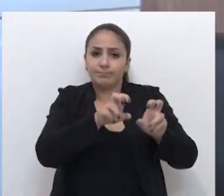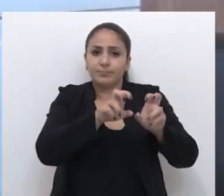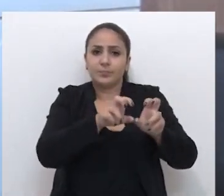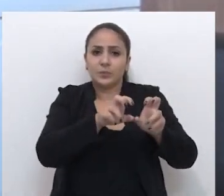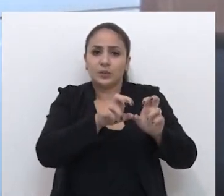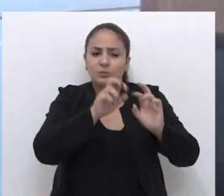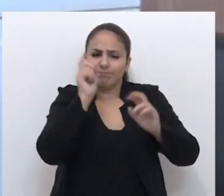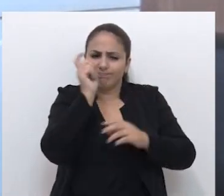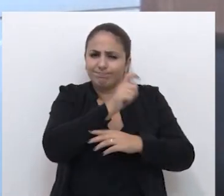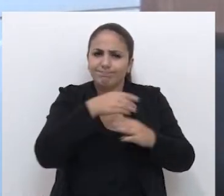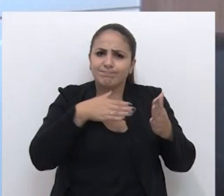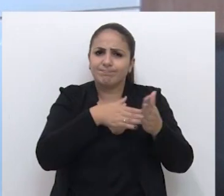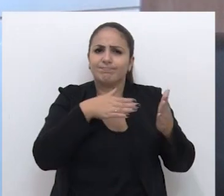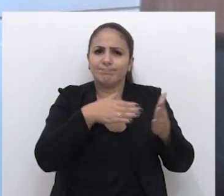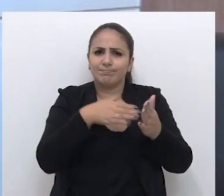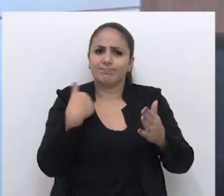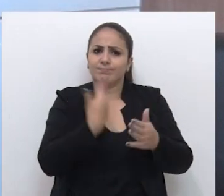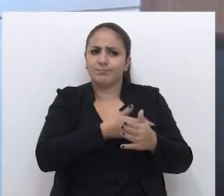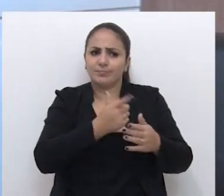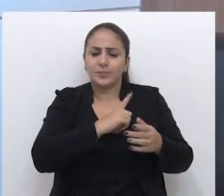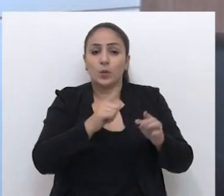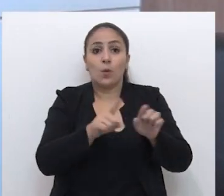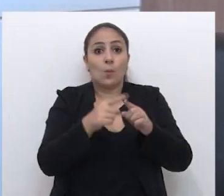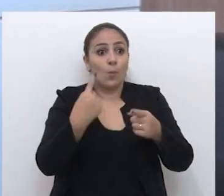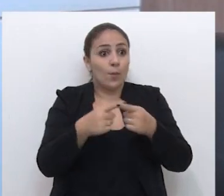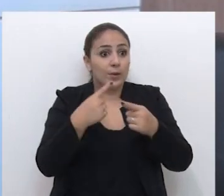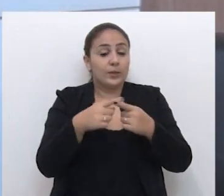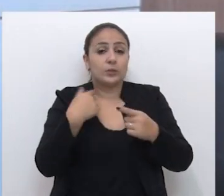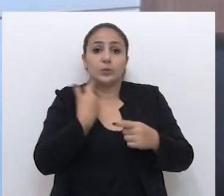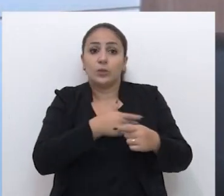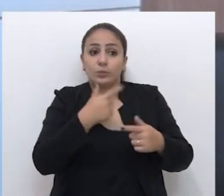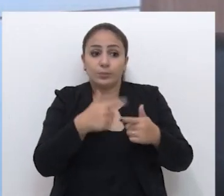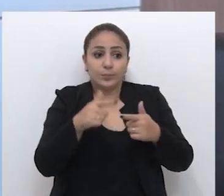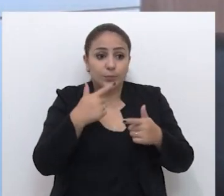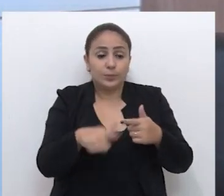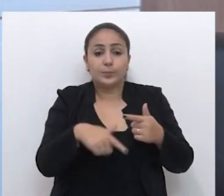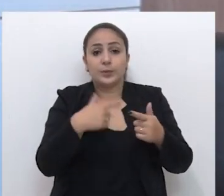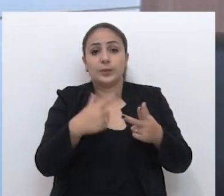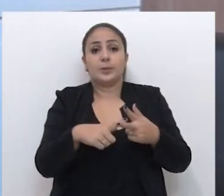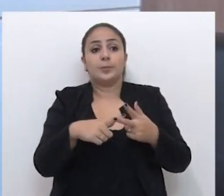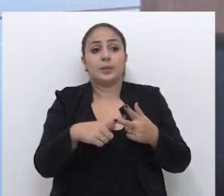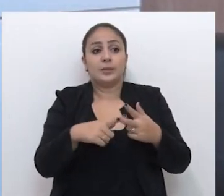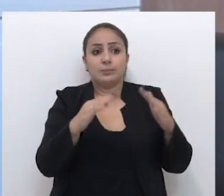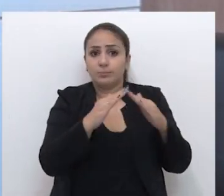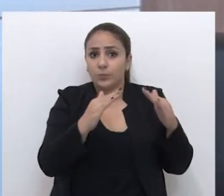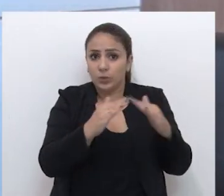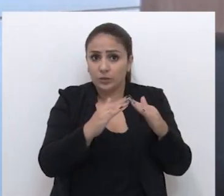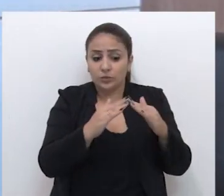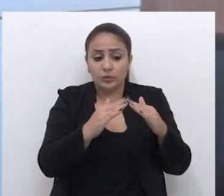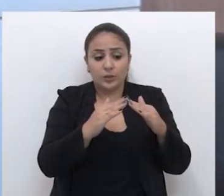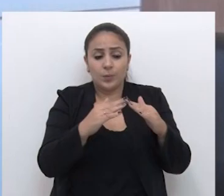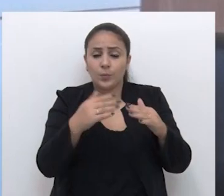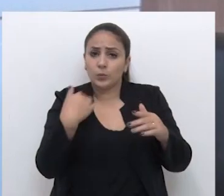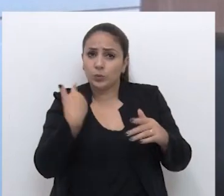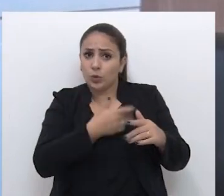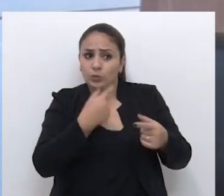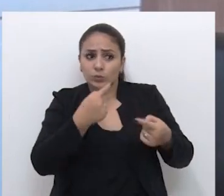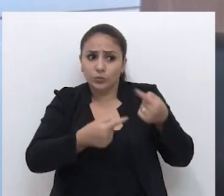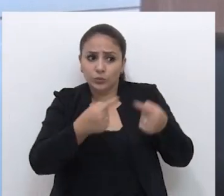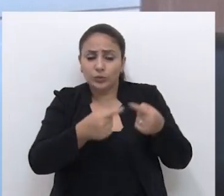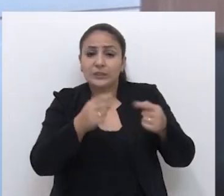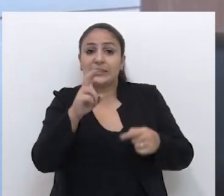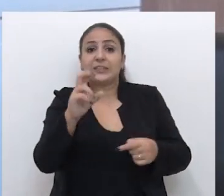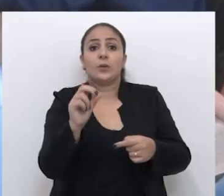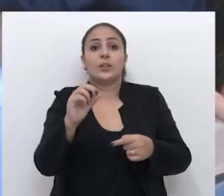essa dificuldade e esse problema que se tem. Porque, de fato, nós temos um problema sério em Passo Fundo de Moradia quando nós discutimos que nós temos